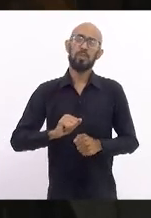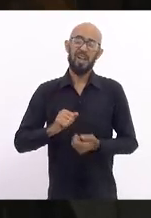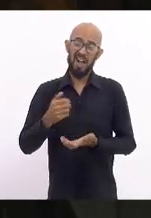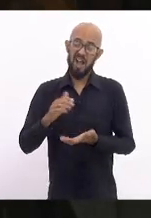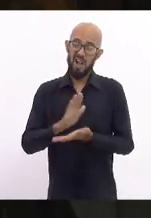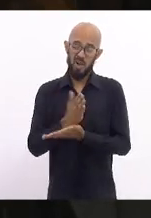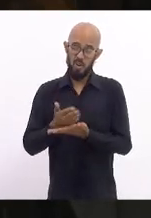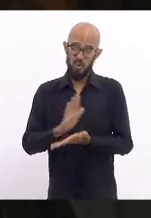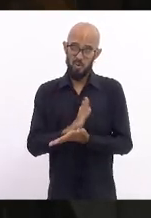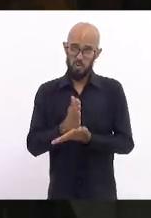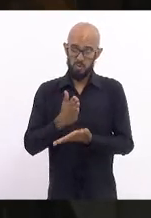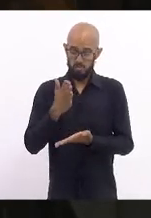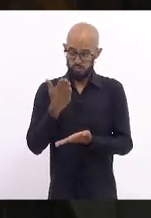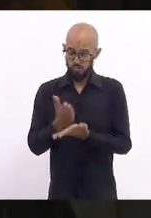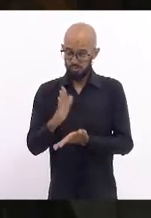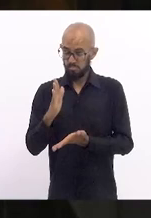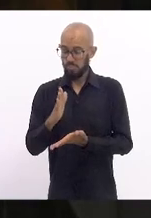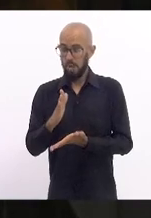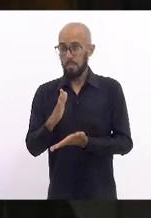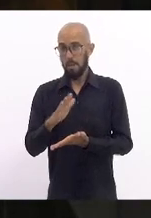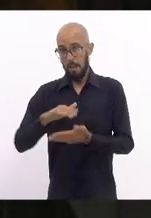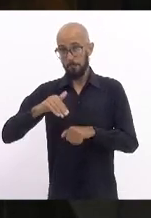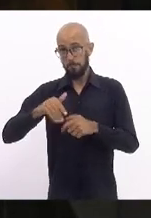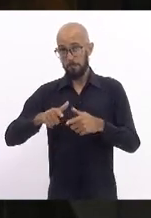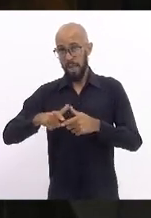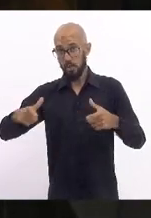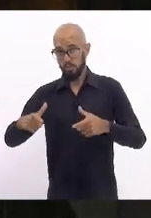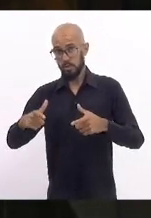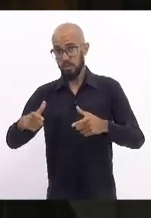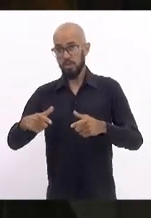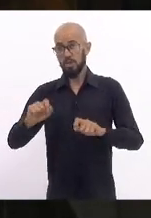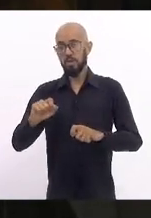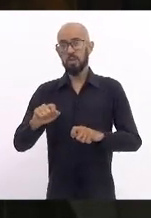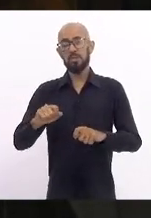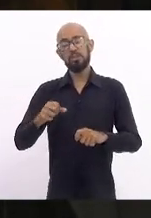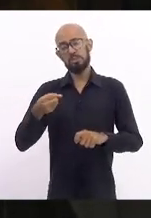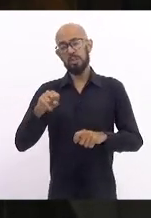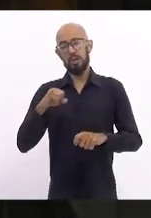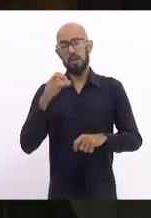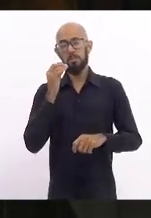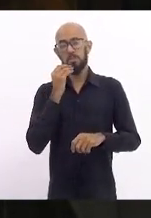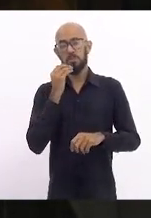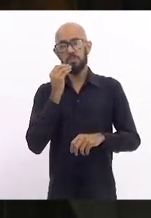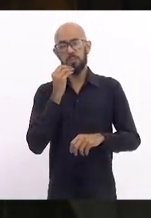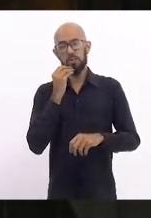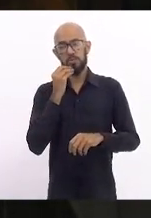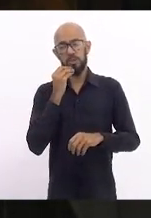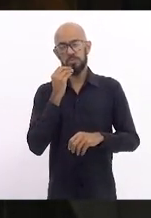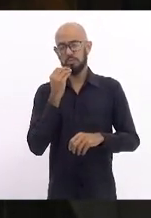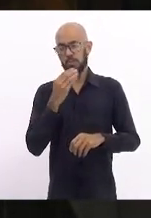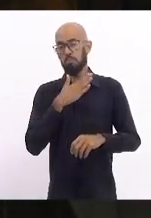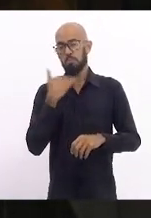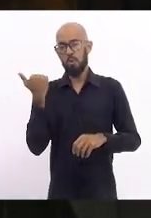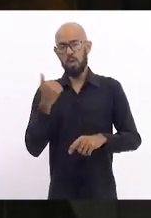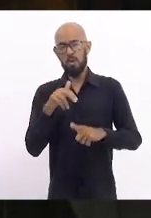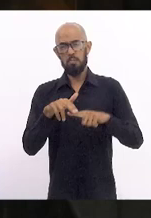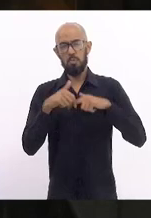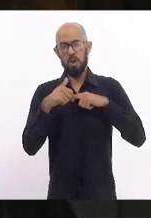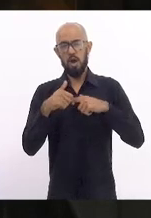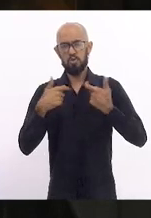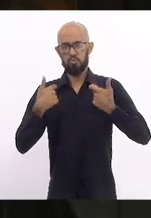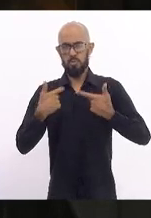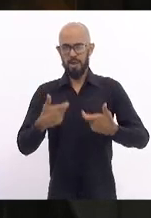gigantesca da mesma fenecer por causa de uma guerra nuclear. nuclear.